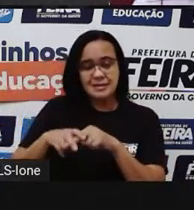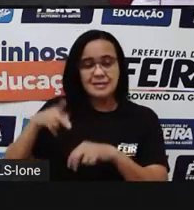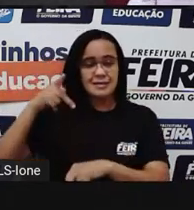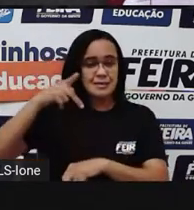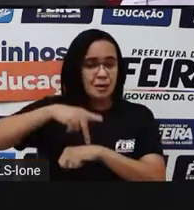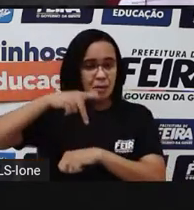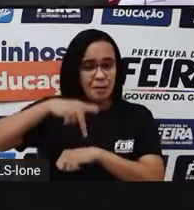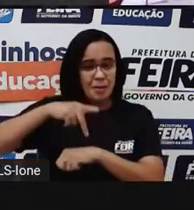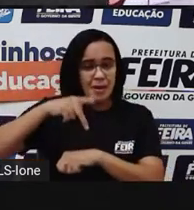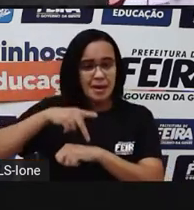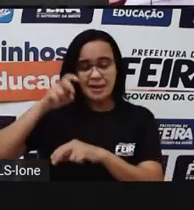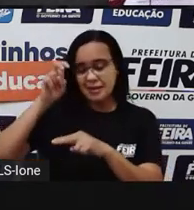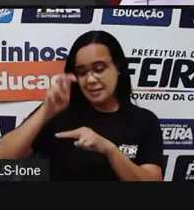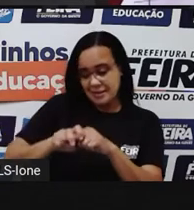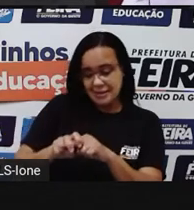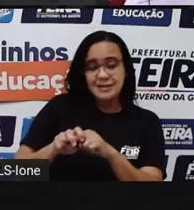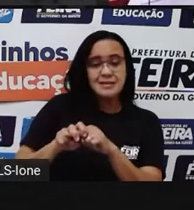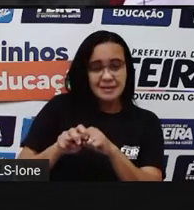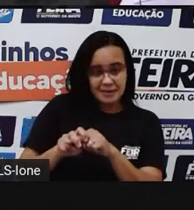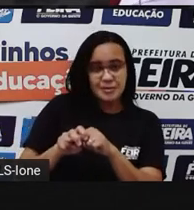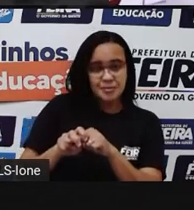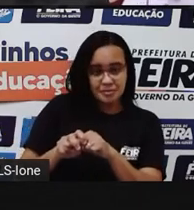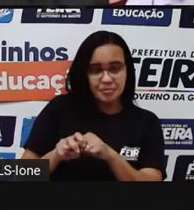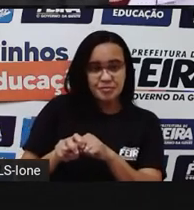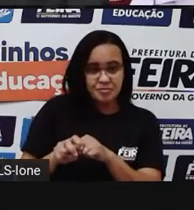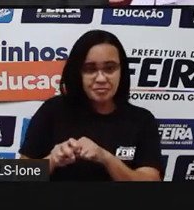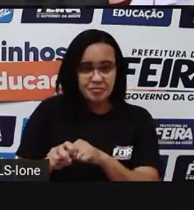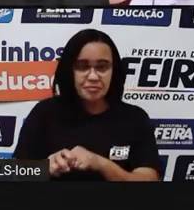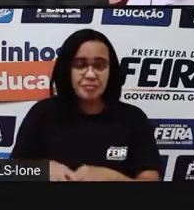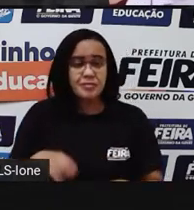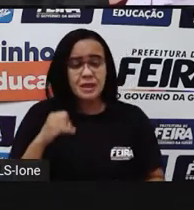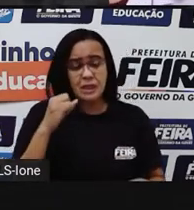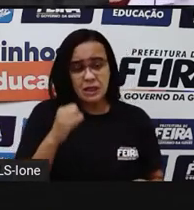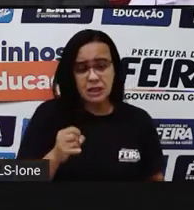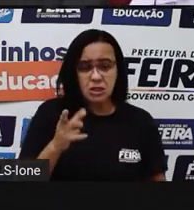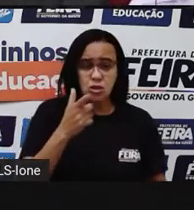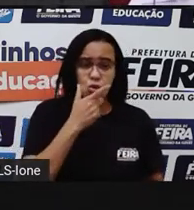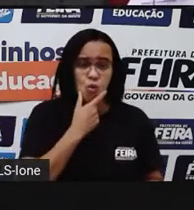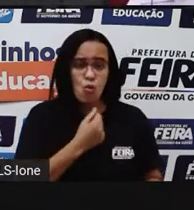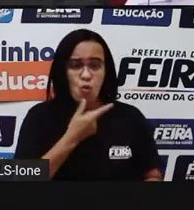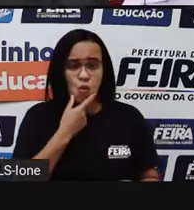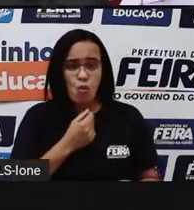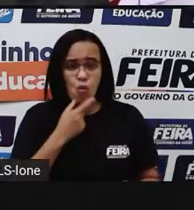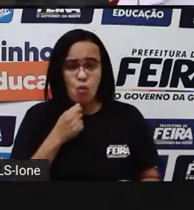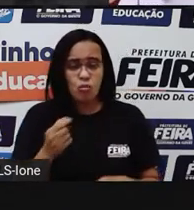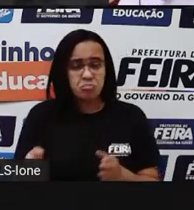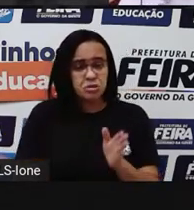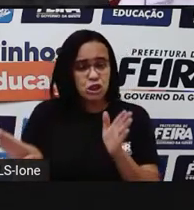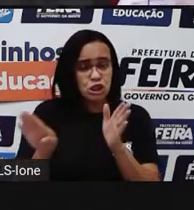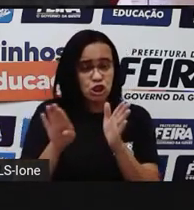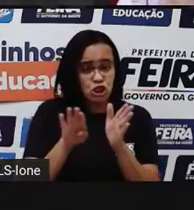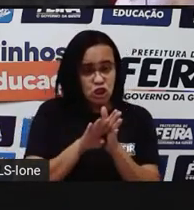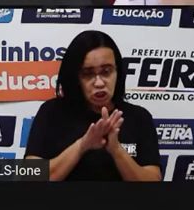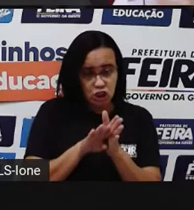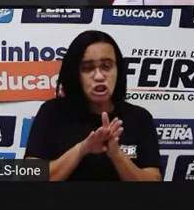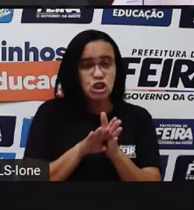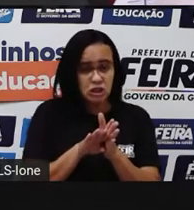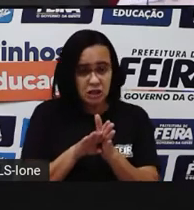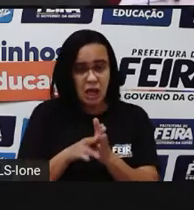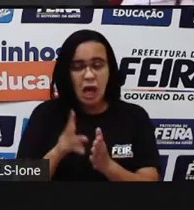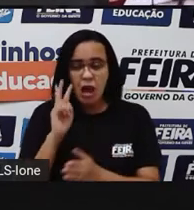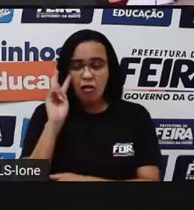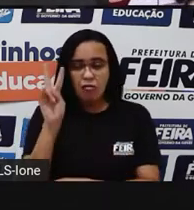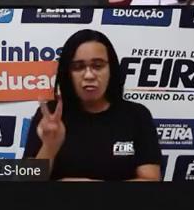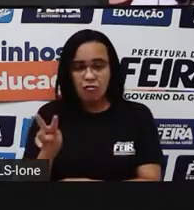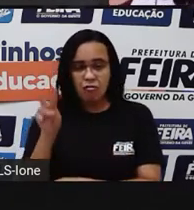né? No rio, na beira do rio. E aí, quando o caçador, quando alguém vai chegar, algum rapaz lá de bobeira, quando olha ela, ela